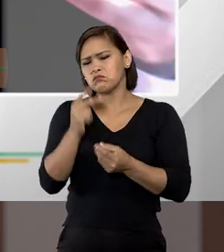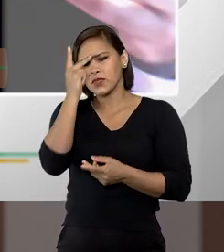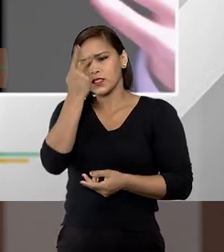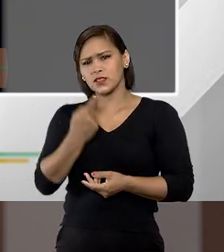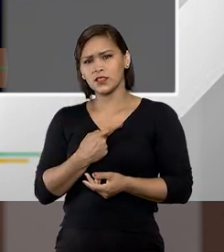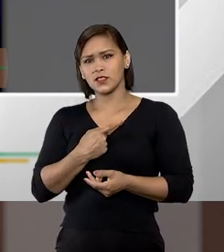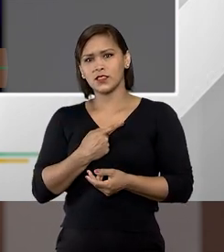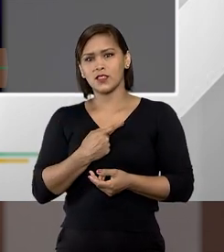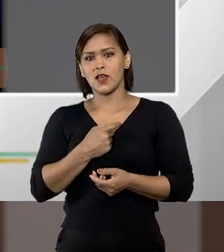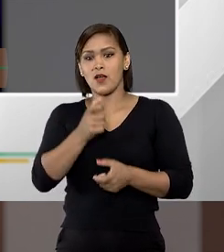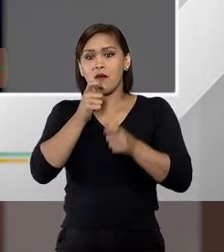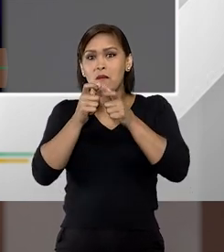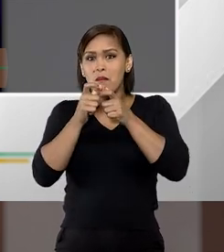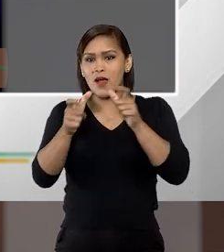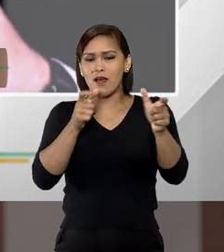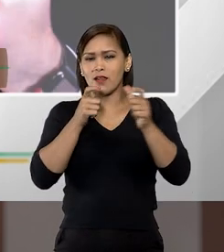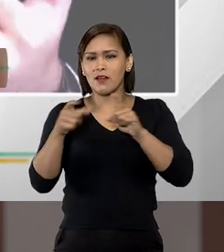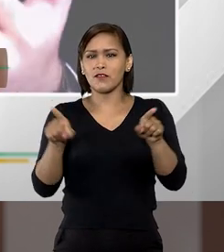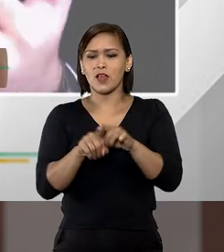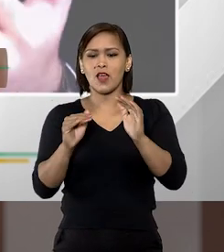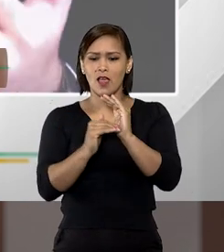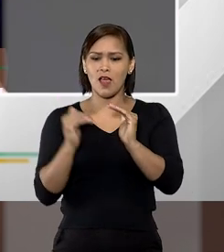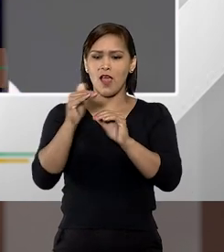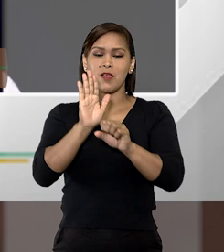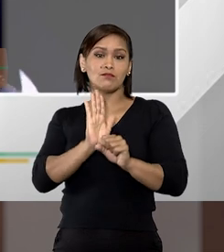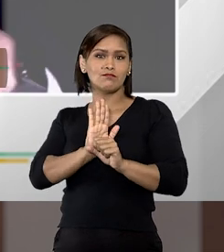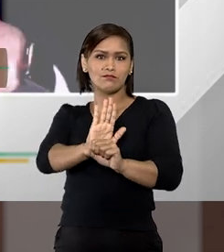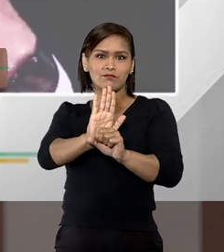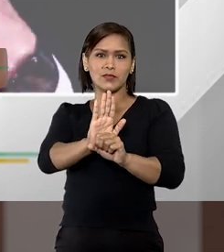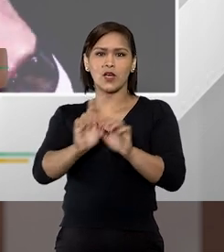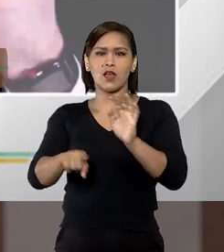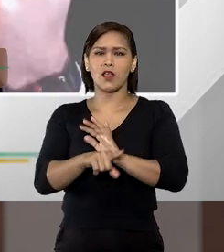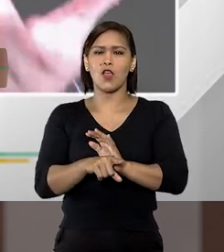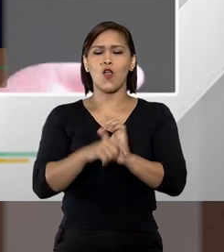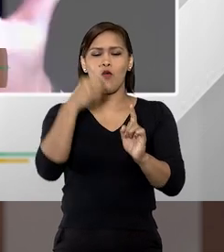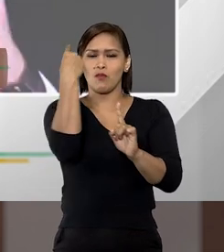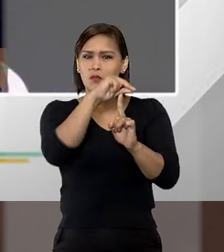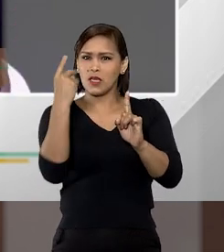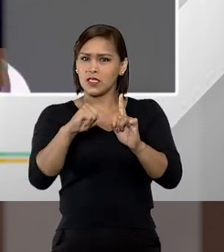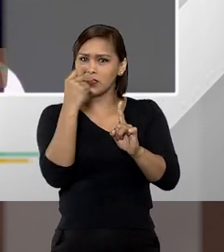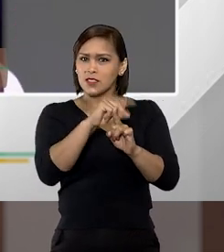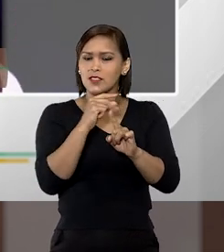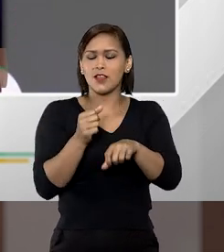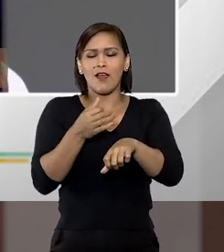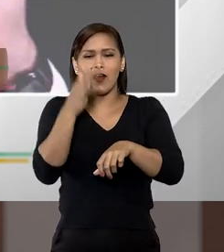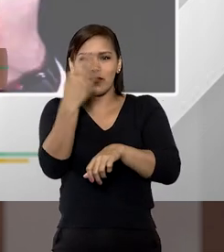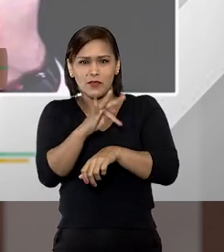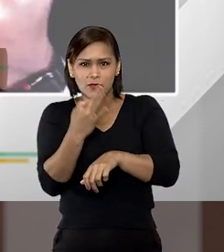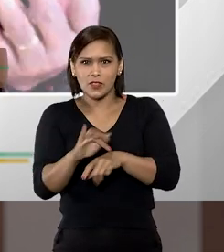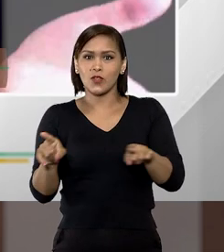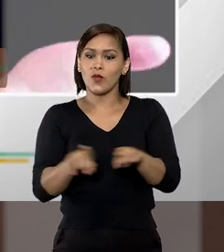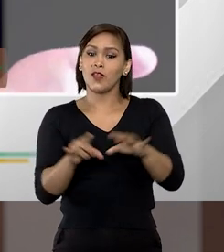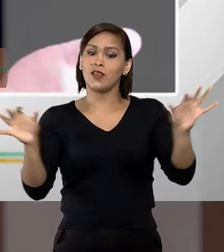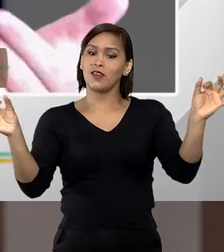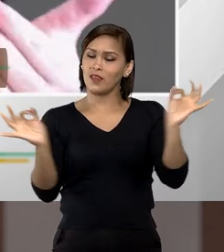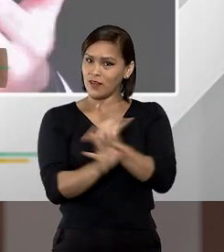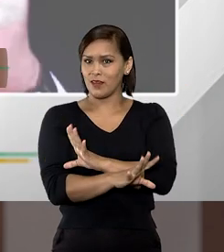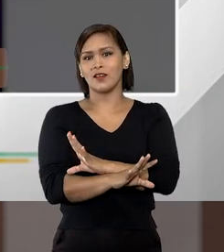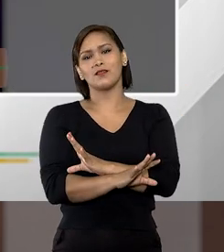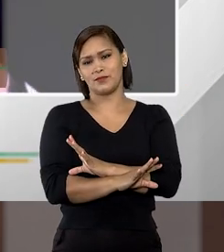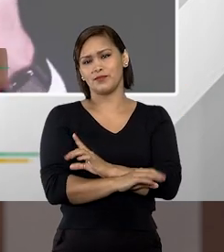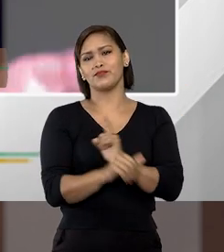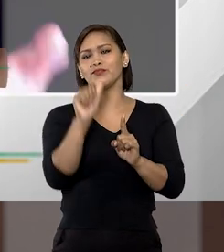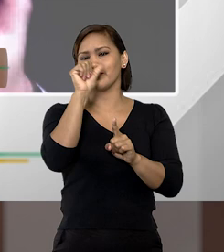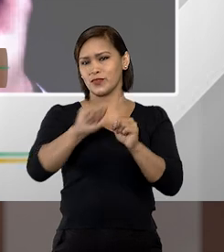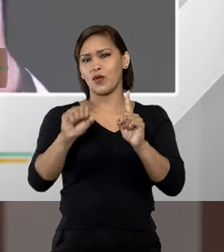Um xingamento evolui para um empurrão, uma agressão física que deixa marca e acaba terminando